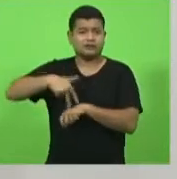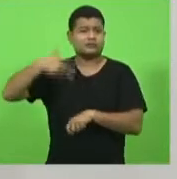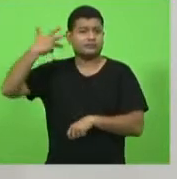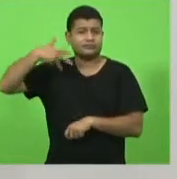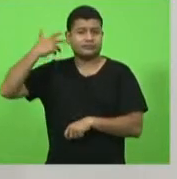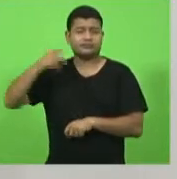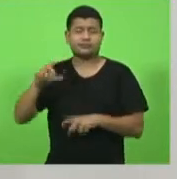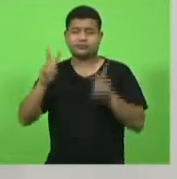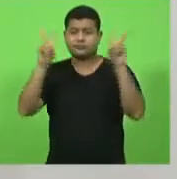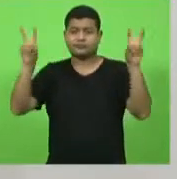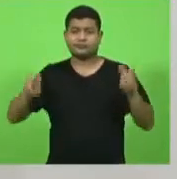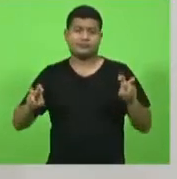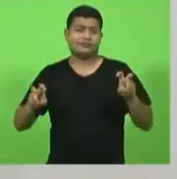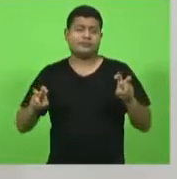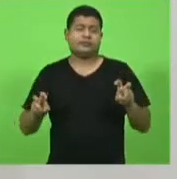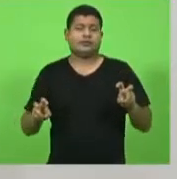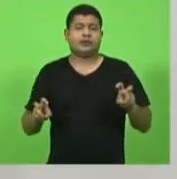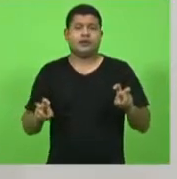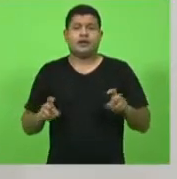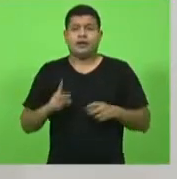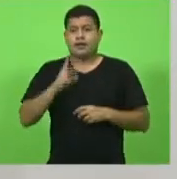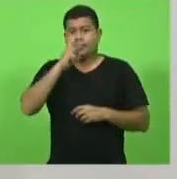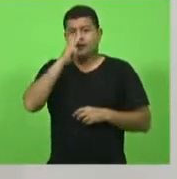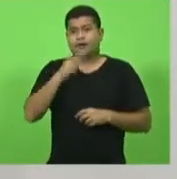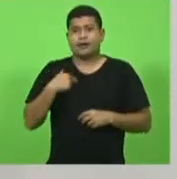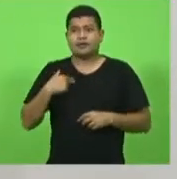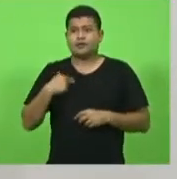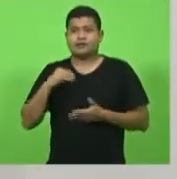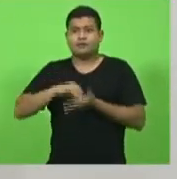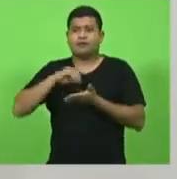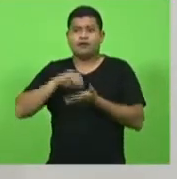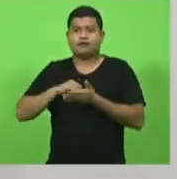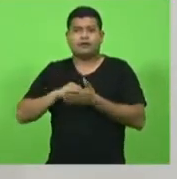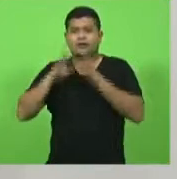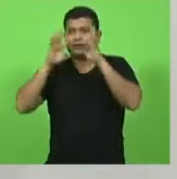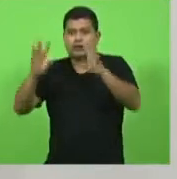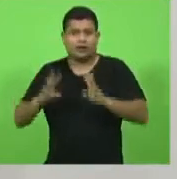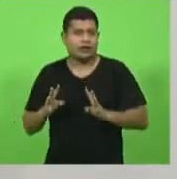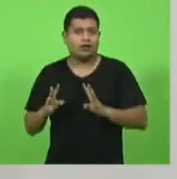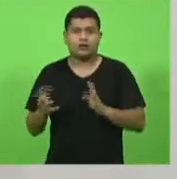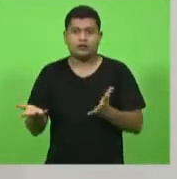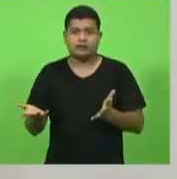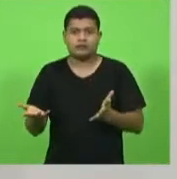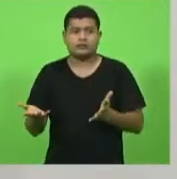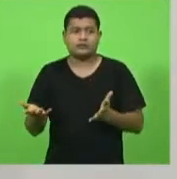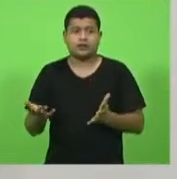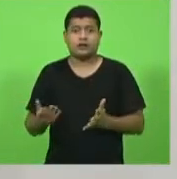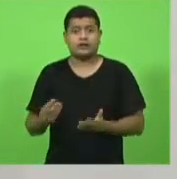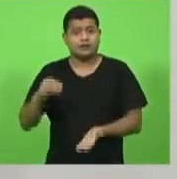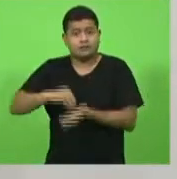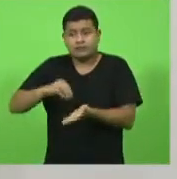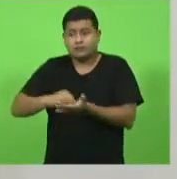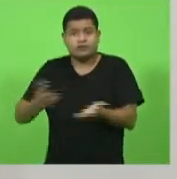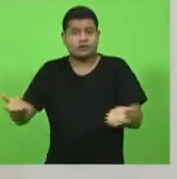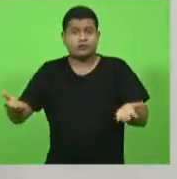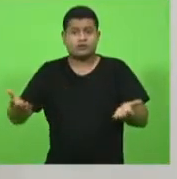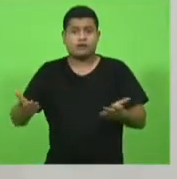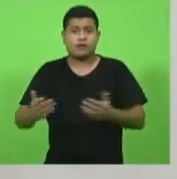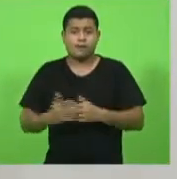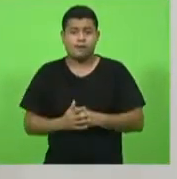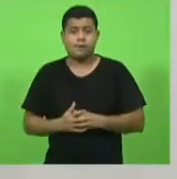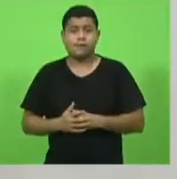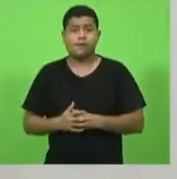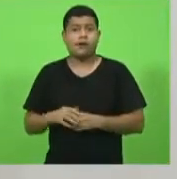e parece que não tem eco parece que a coisa não funciona sobre a